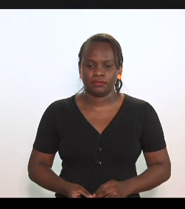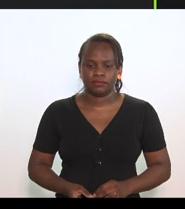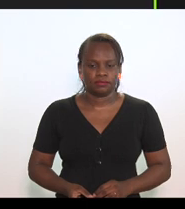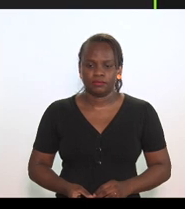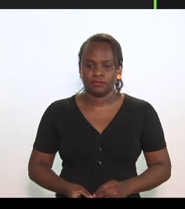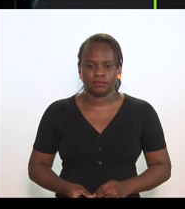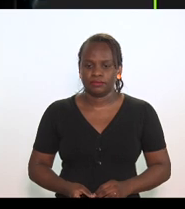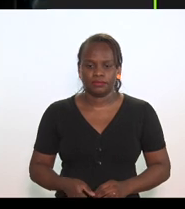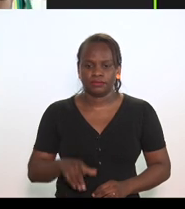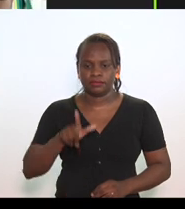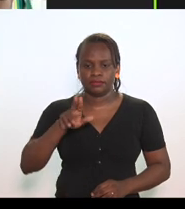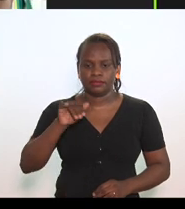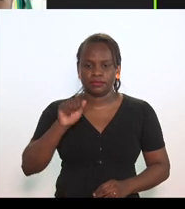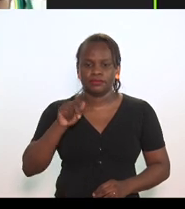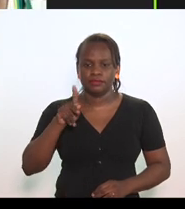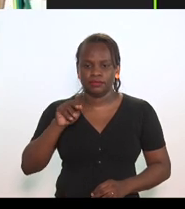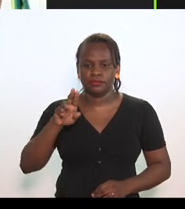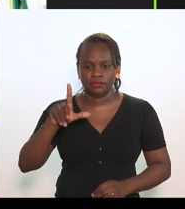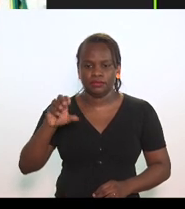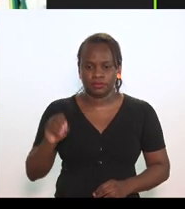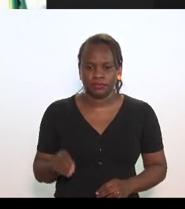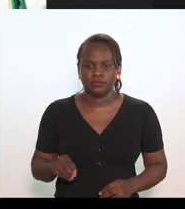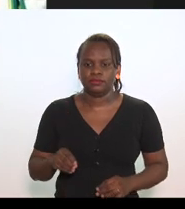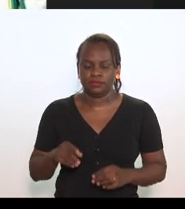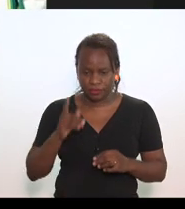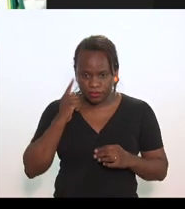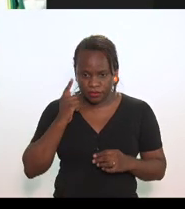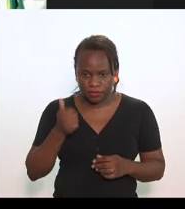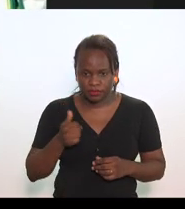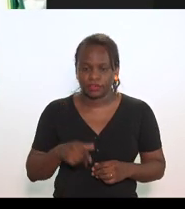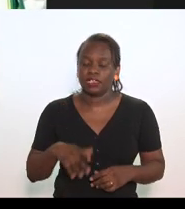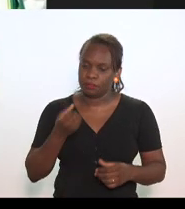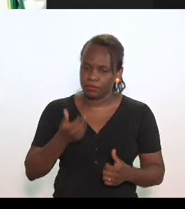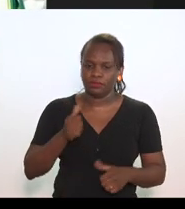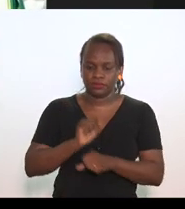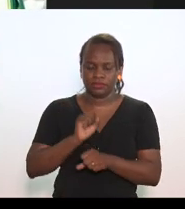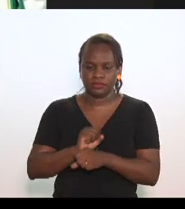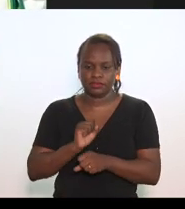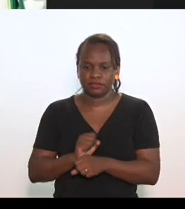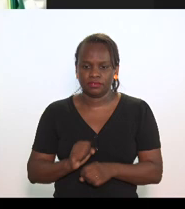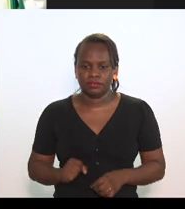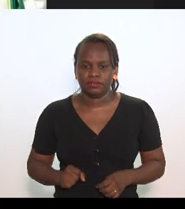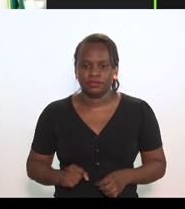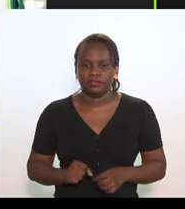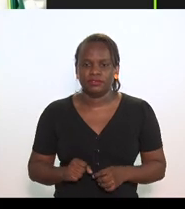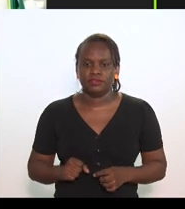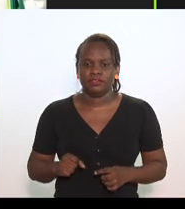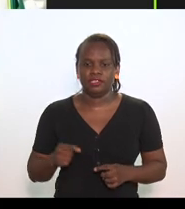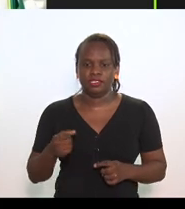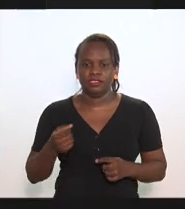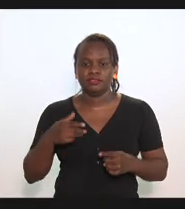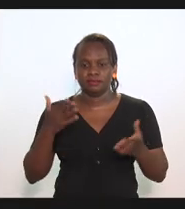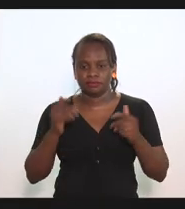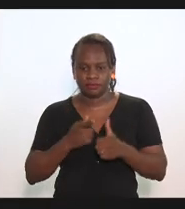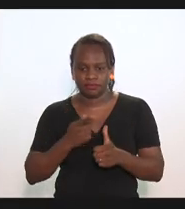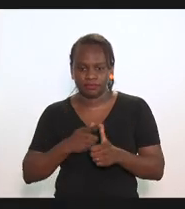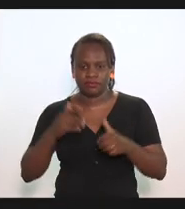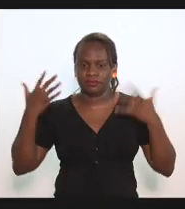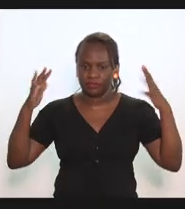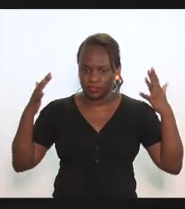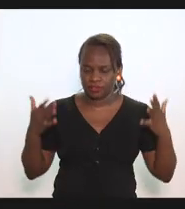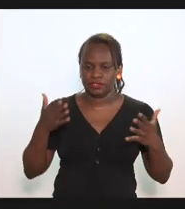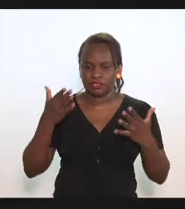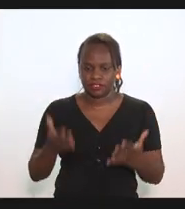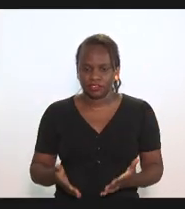deputado Luiz Paulo me ouve muito bem deputado estamos aguardando o senhor deputado Luiz Paulo primeiro parabenizar a condição de vossa